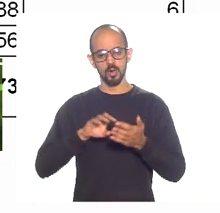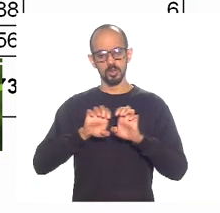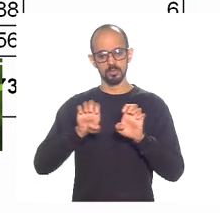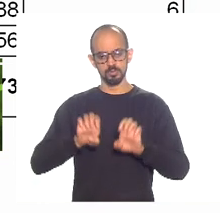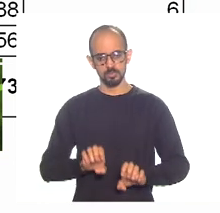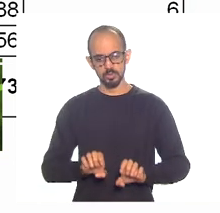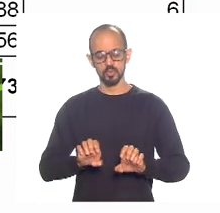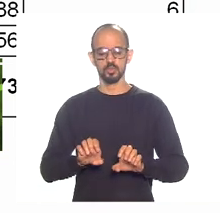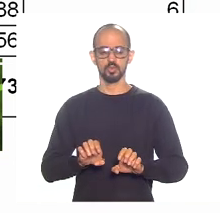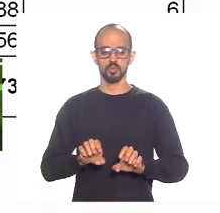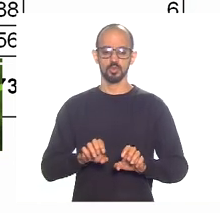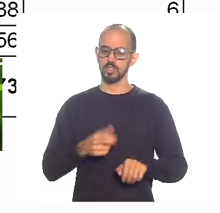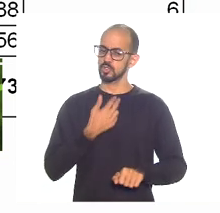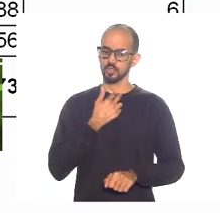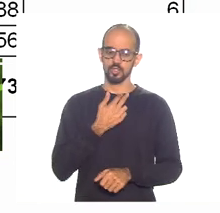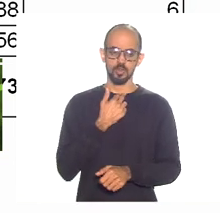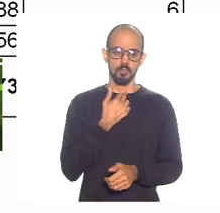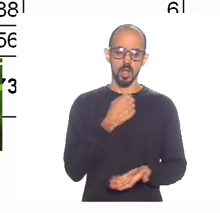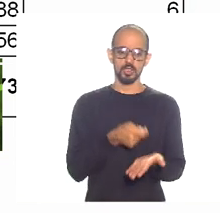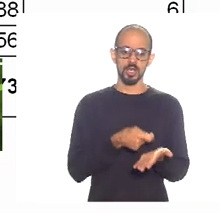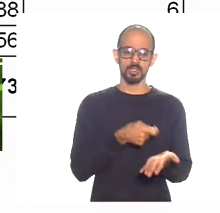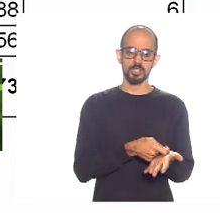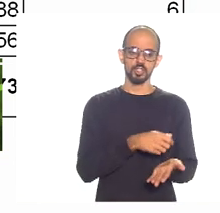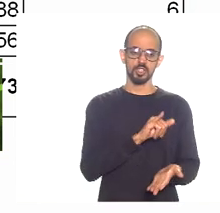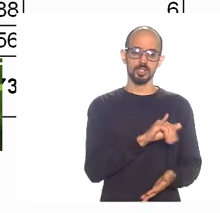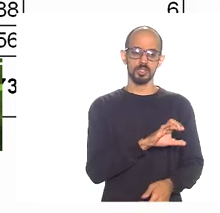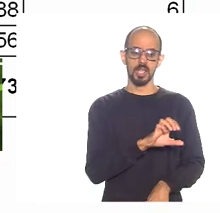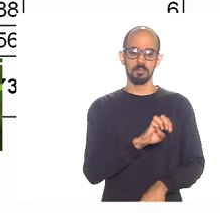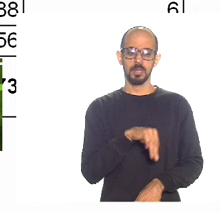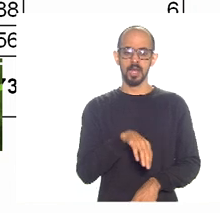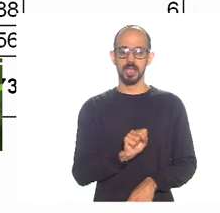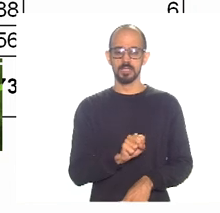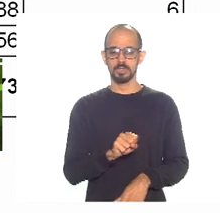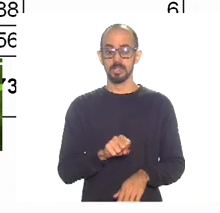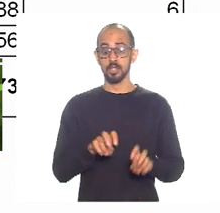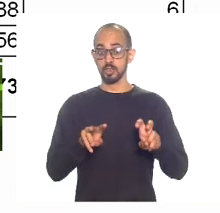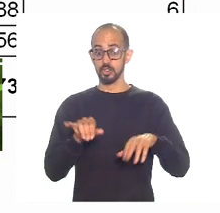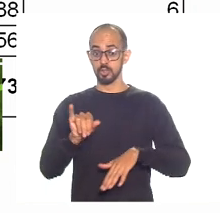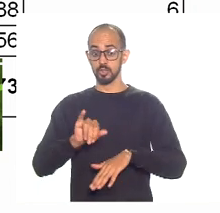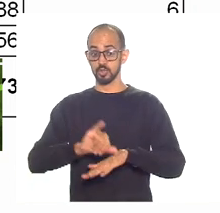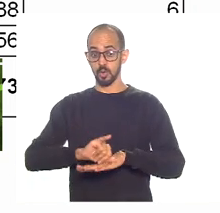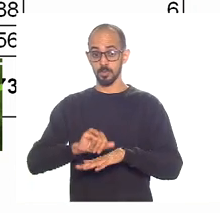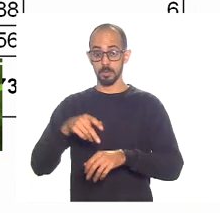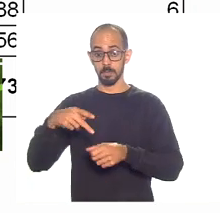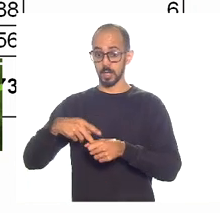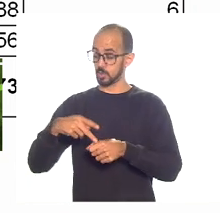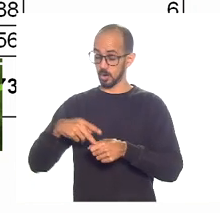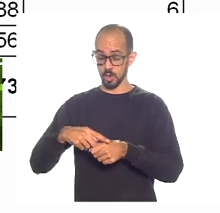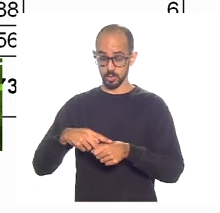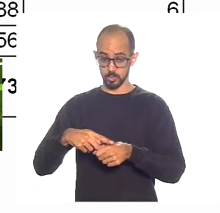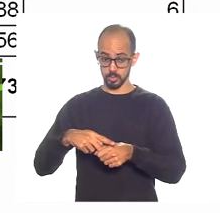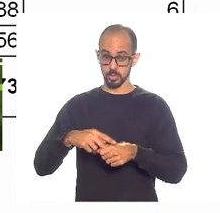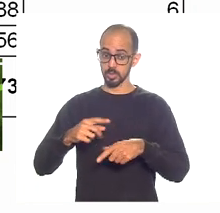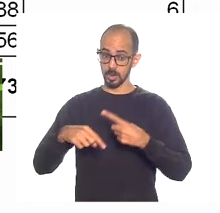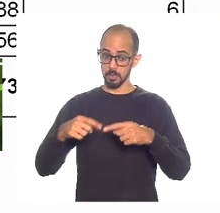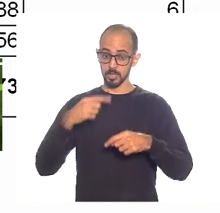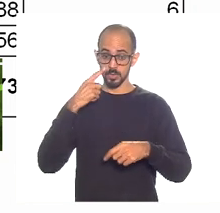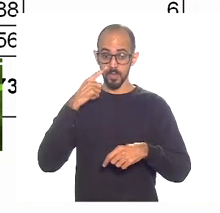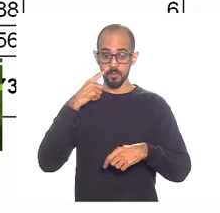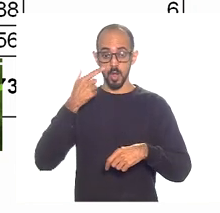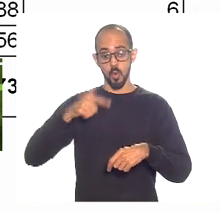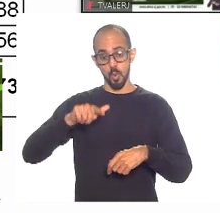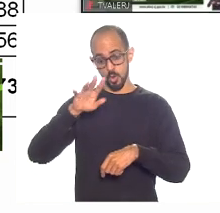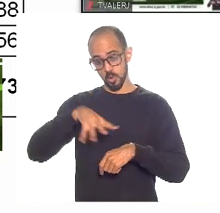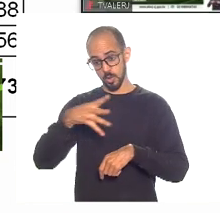não pode cobrar ICMS sobre o petróleo. E como nós vamos ver na tabela mais na frente, o governo federal